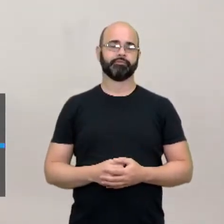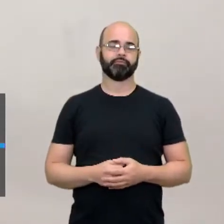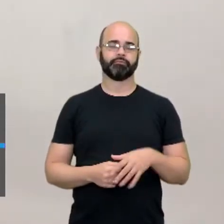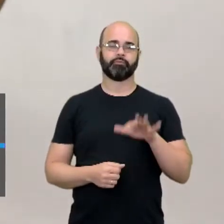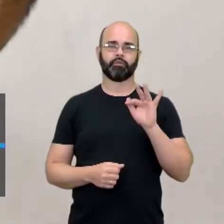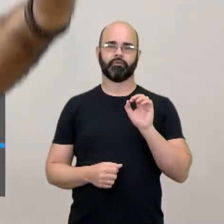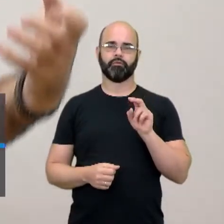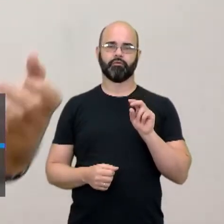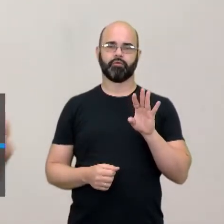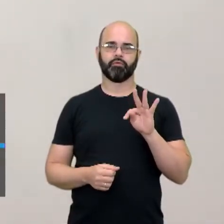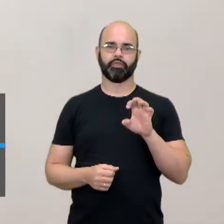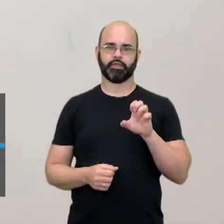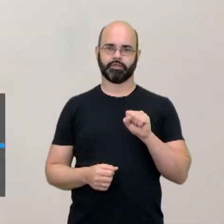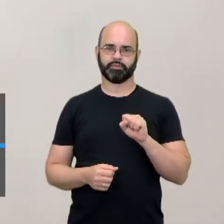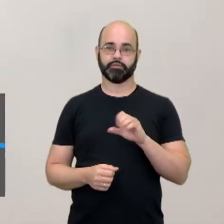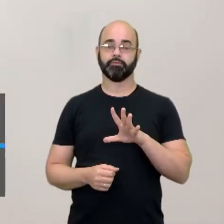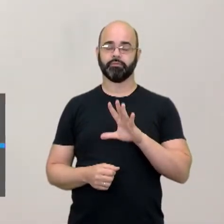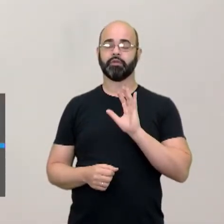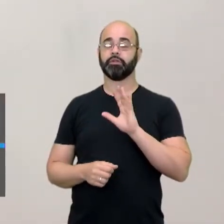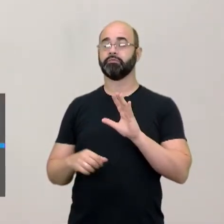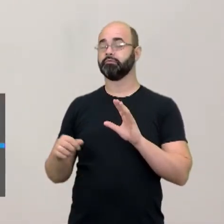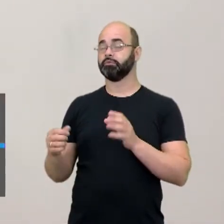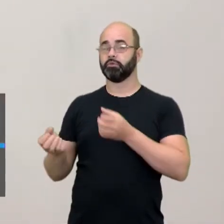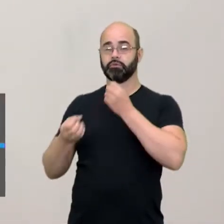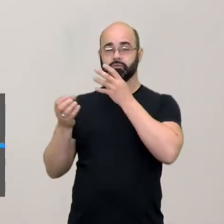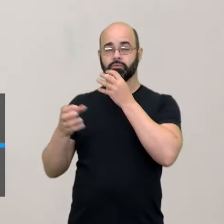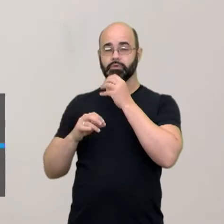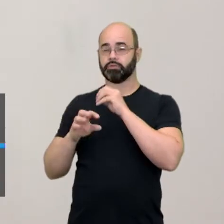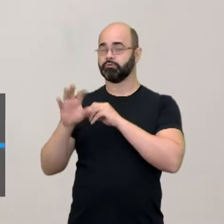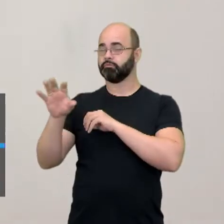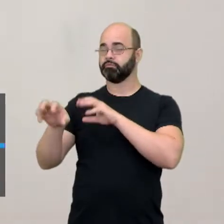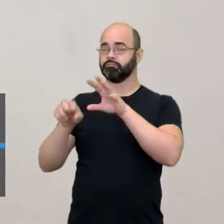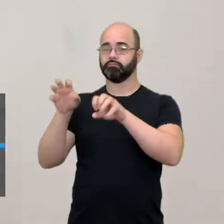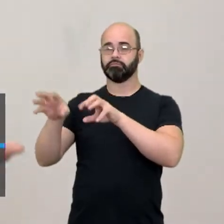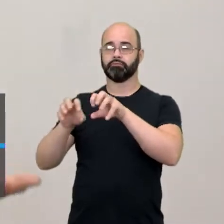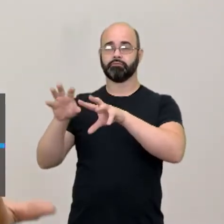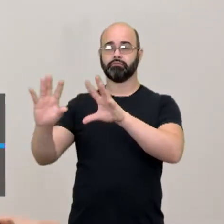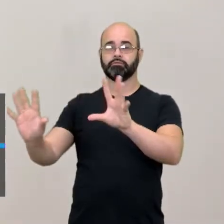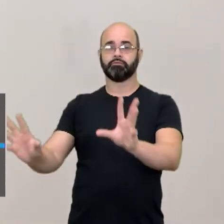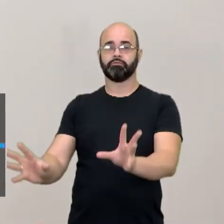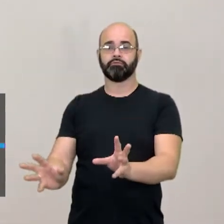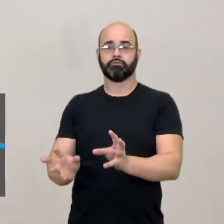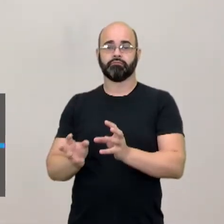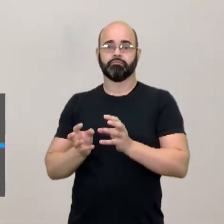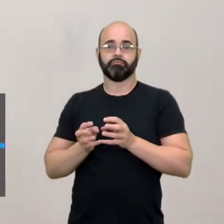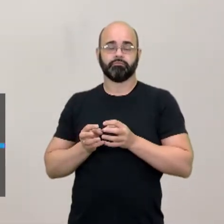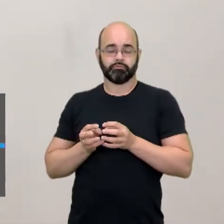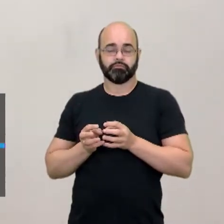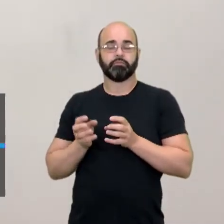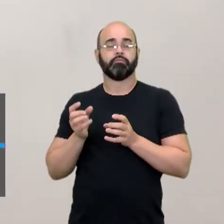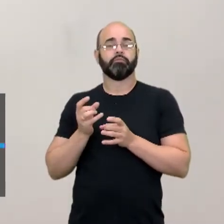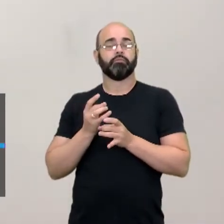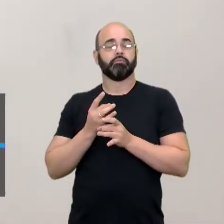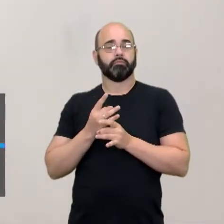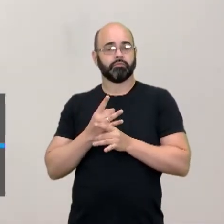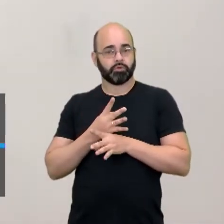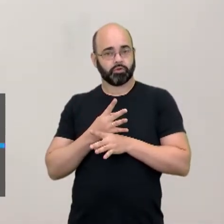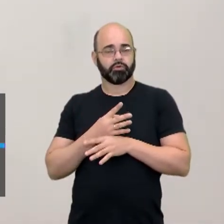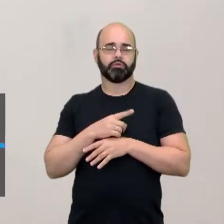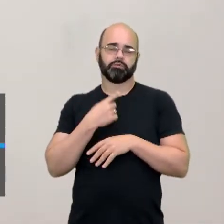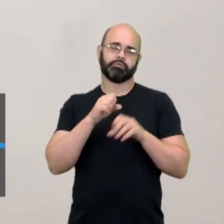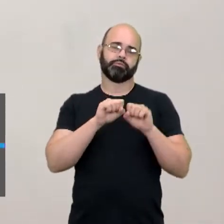de agregar tudo isso, ele precisa expor, né, tudo que aconteceu.